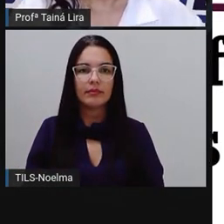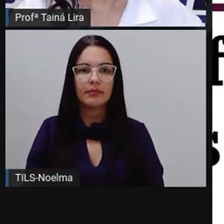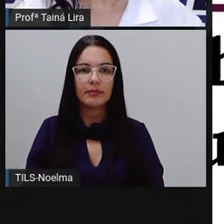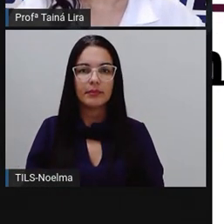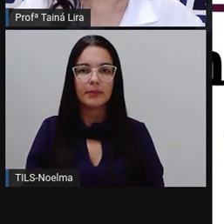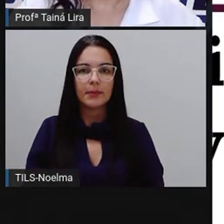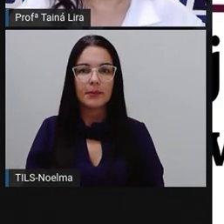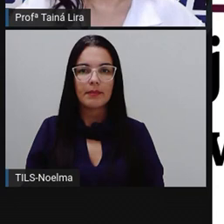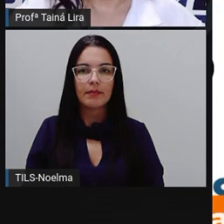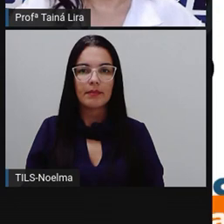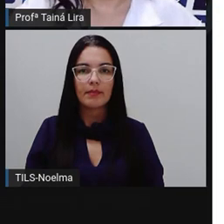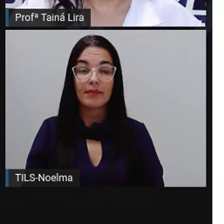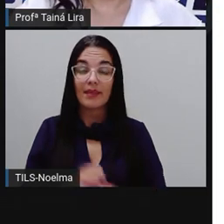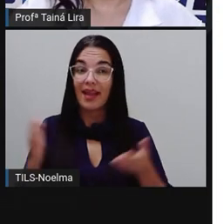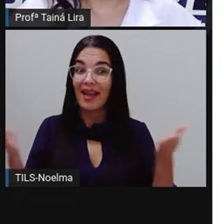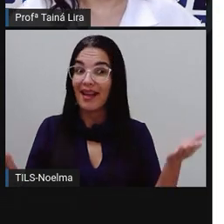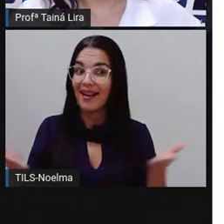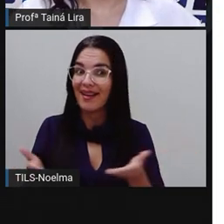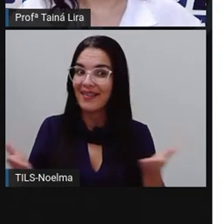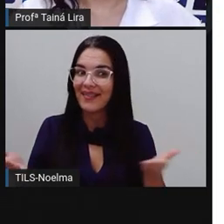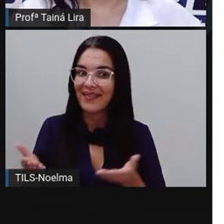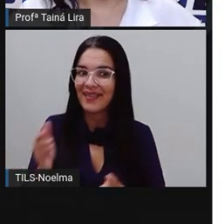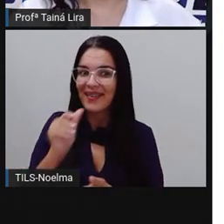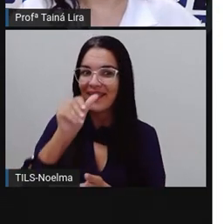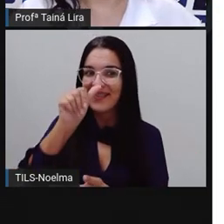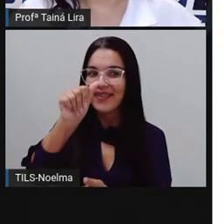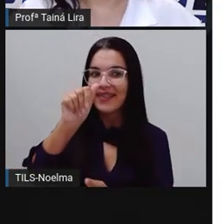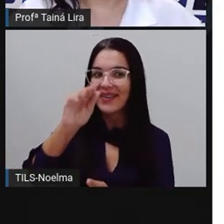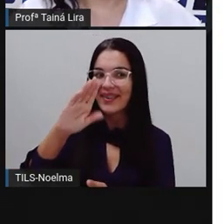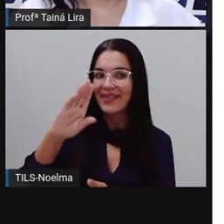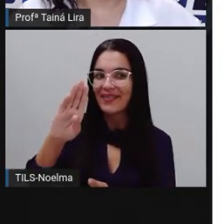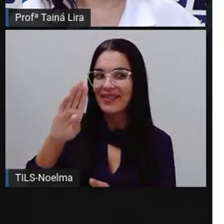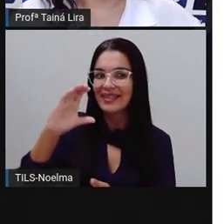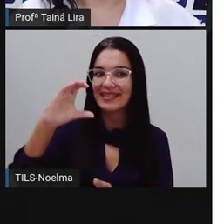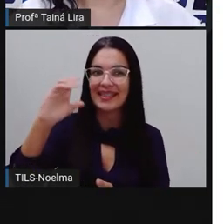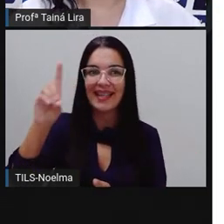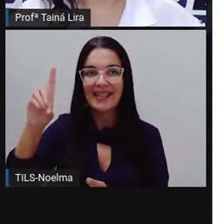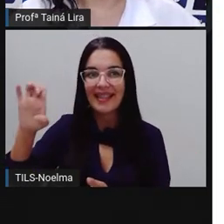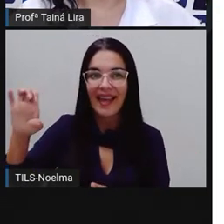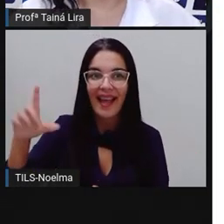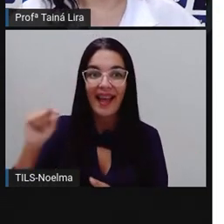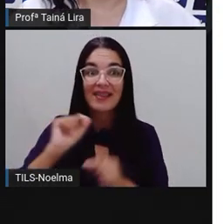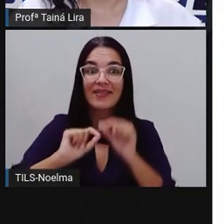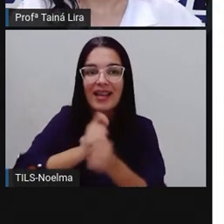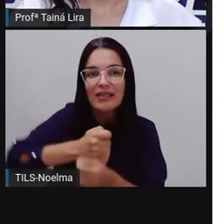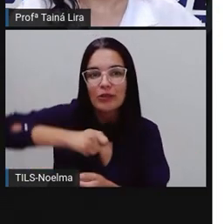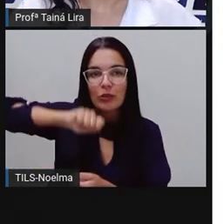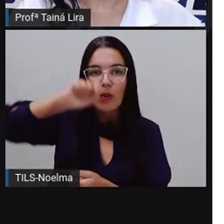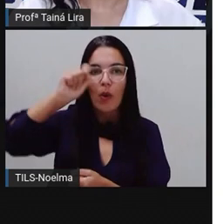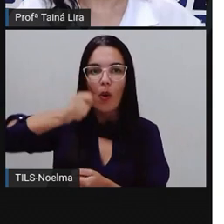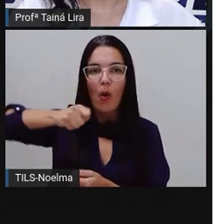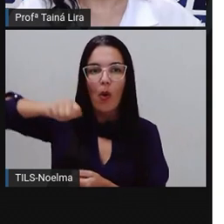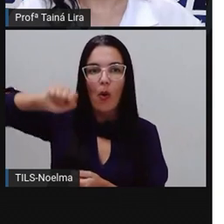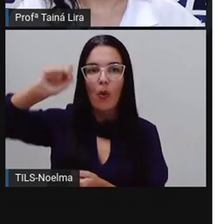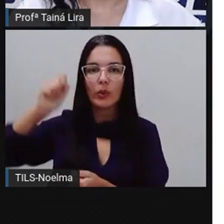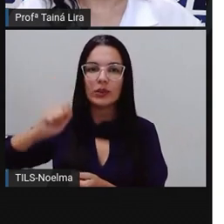E agora eu trouxe para vocês o alfabeto cursivo. Então esse aqui é o alfabeto